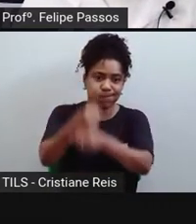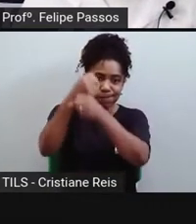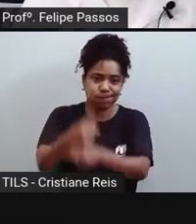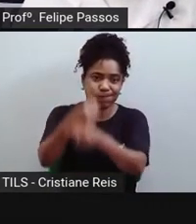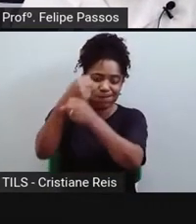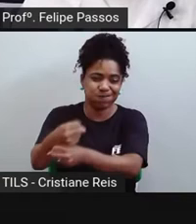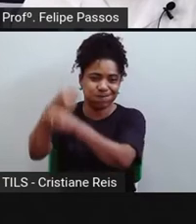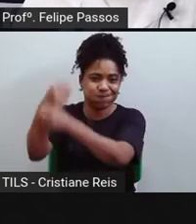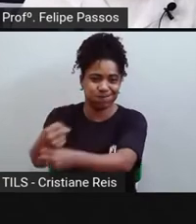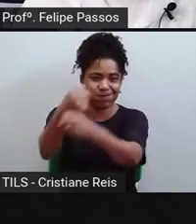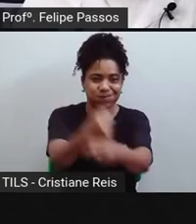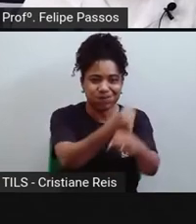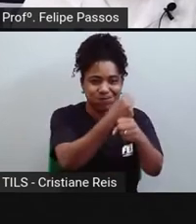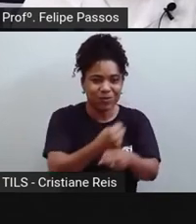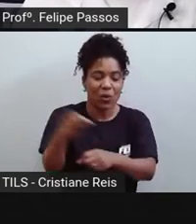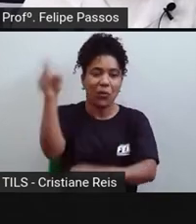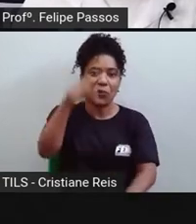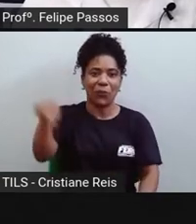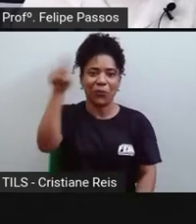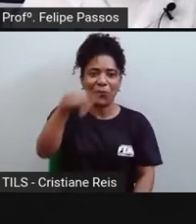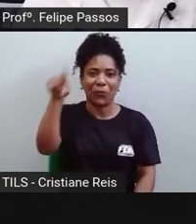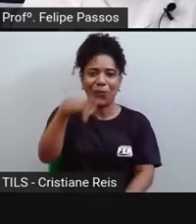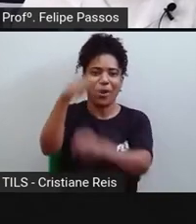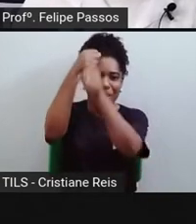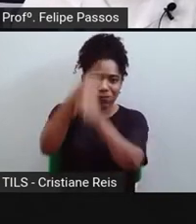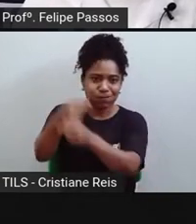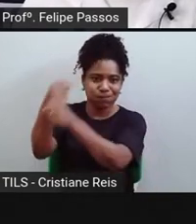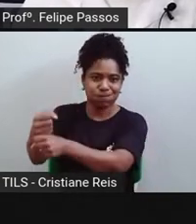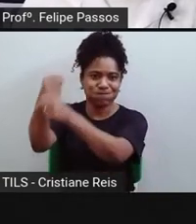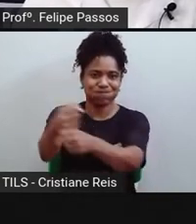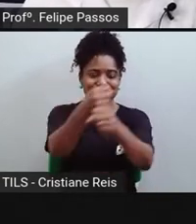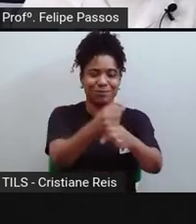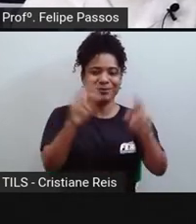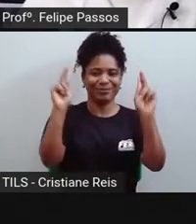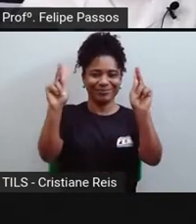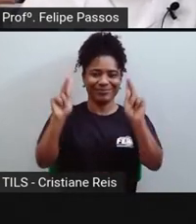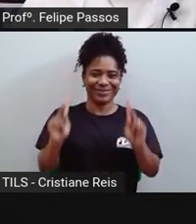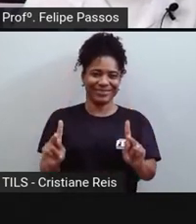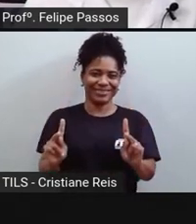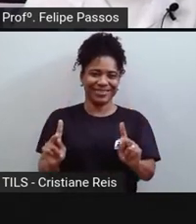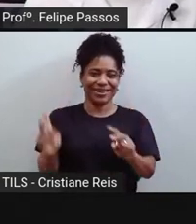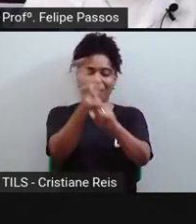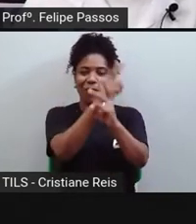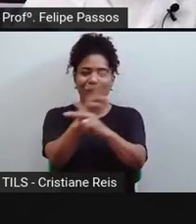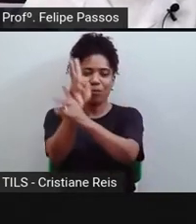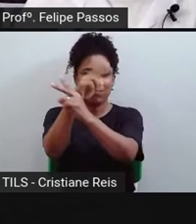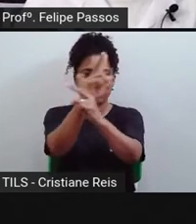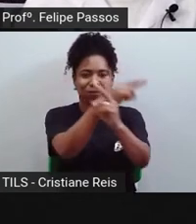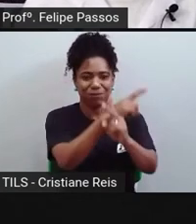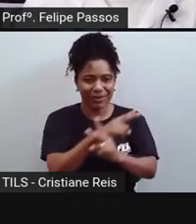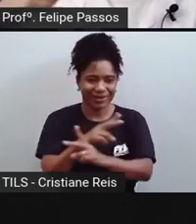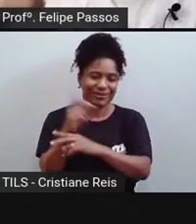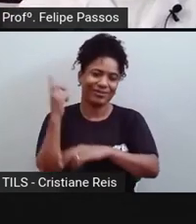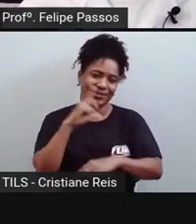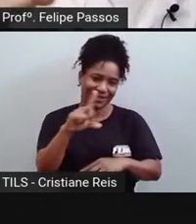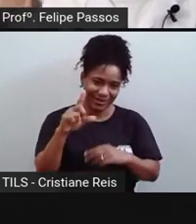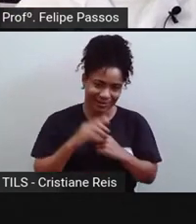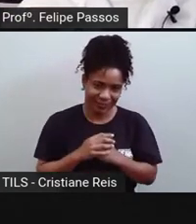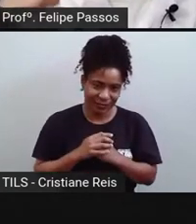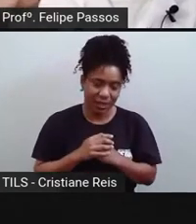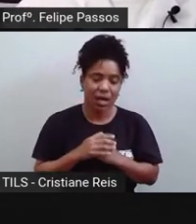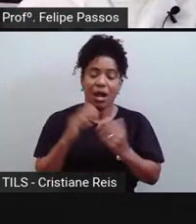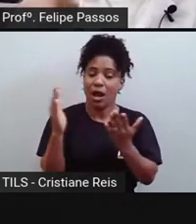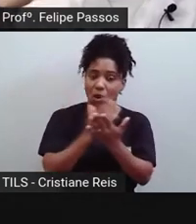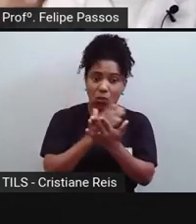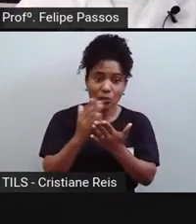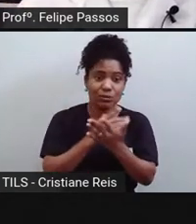ele move essas pás gigantes aqui com a força do vento. Tem alguns moinhos de rio também, conforme o